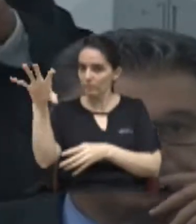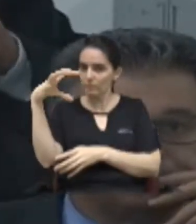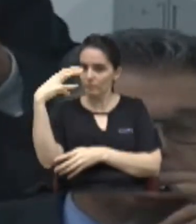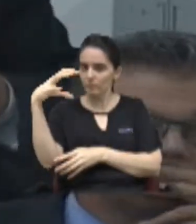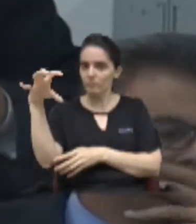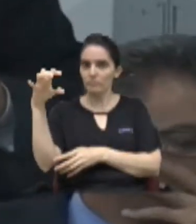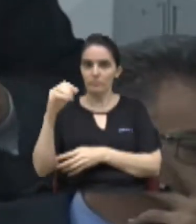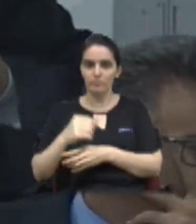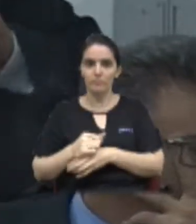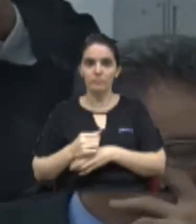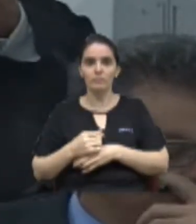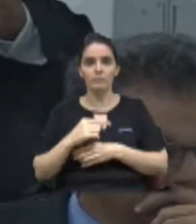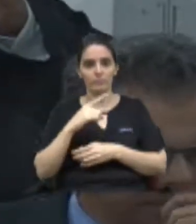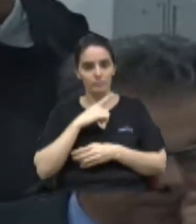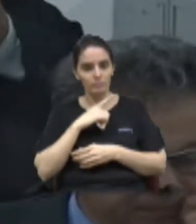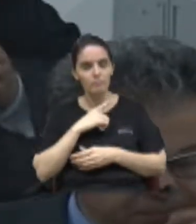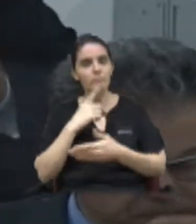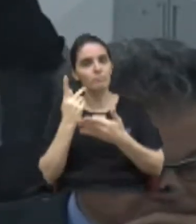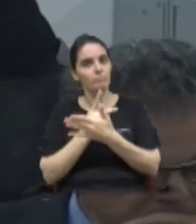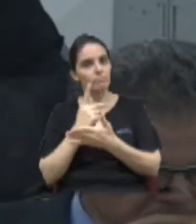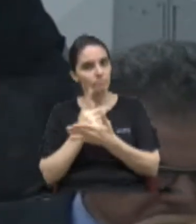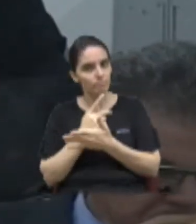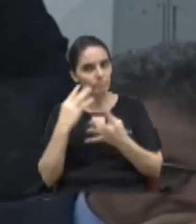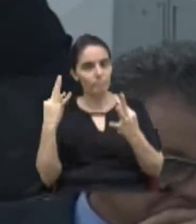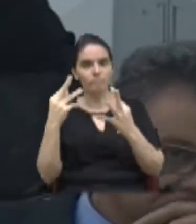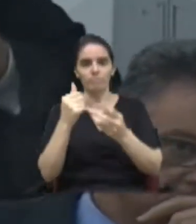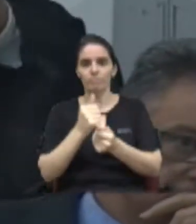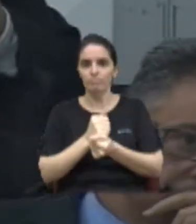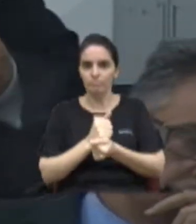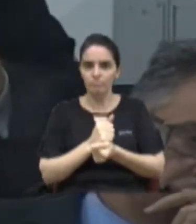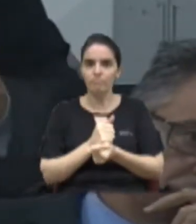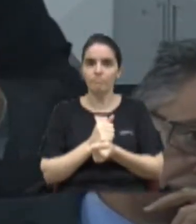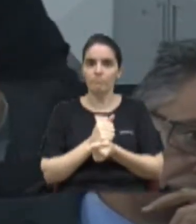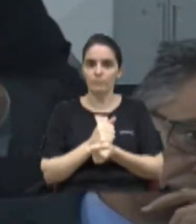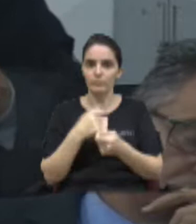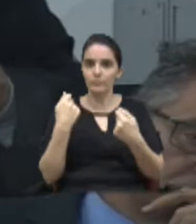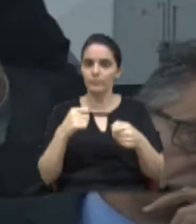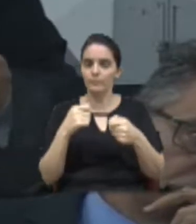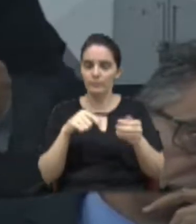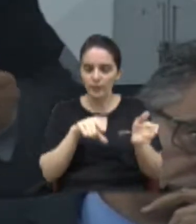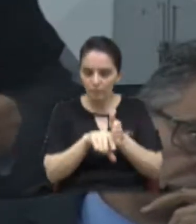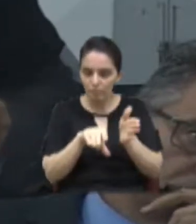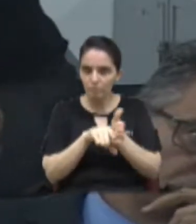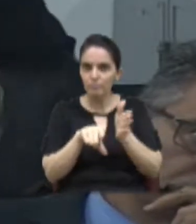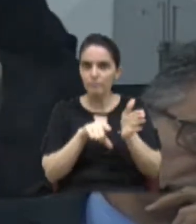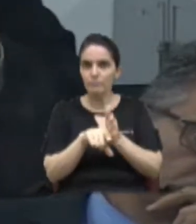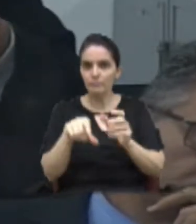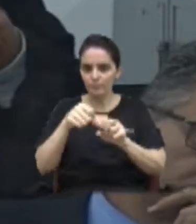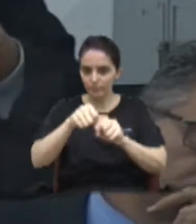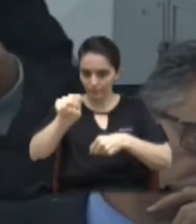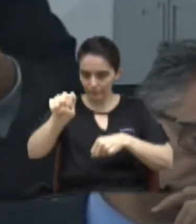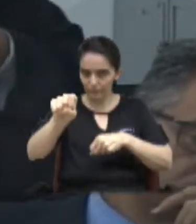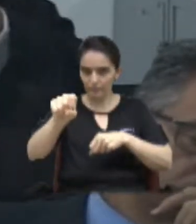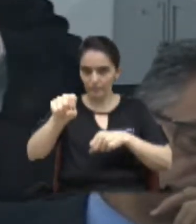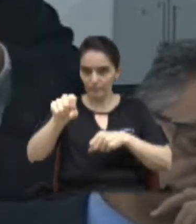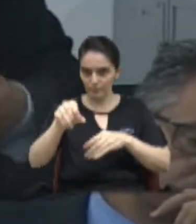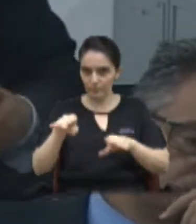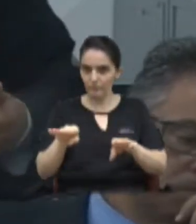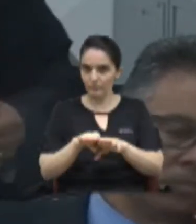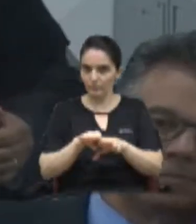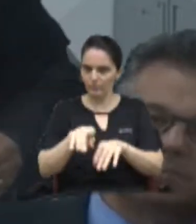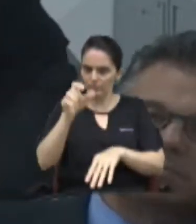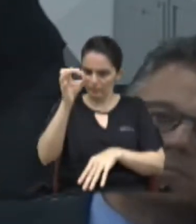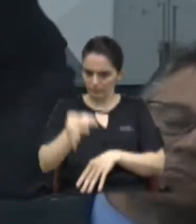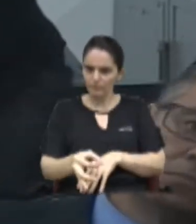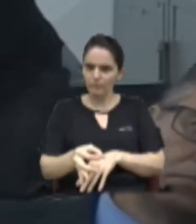descobrimos um erro em um, mas eu acredito que há erro em todos, vereador Helder. Que você possa investigar isso e que esse ofício possa ser também dado com seriedade